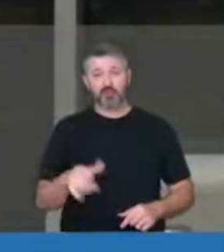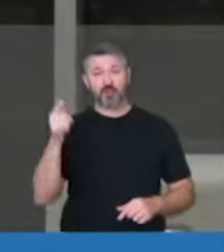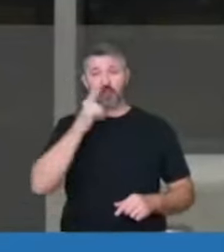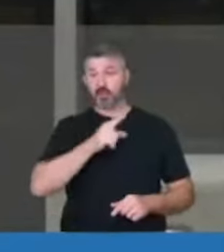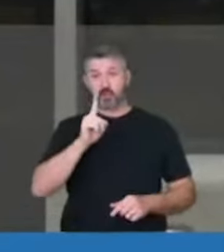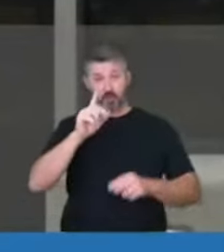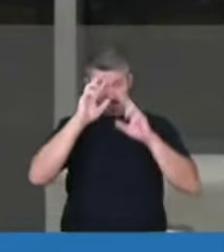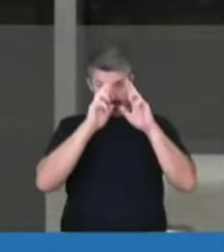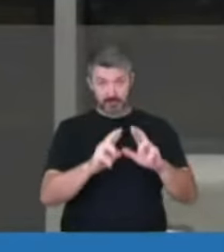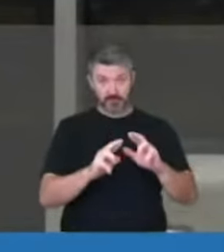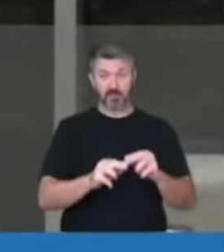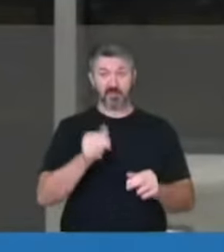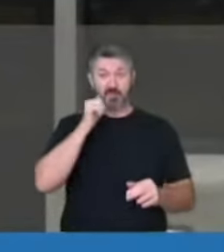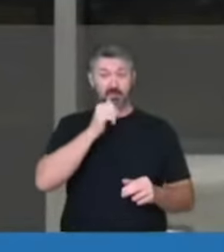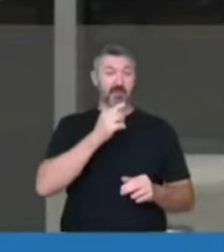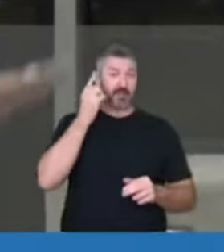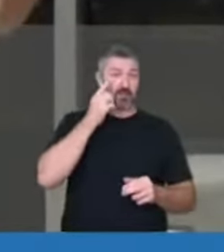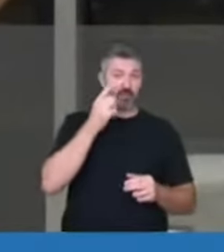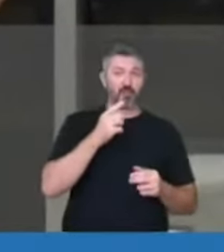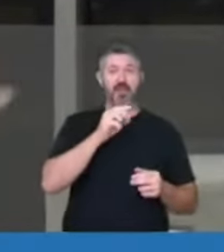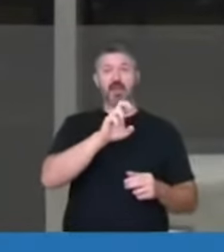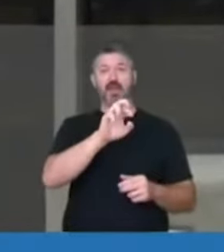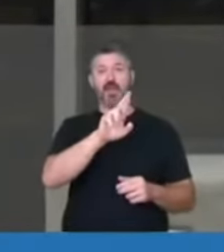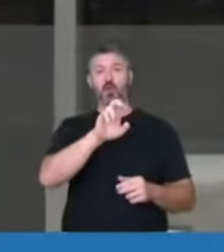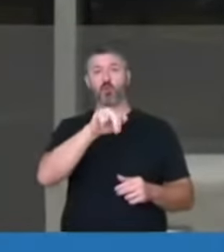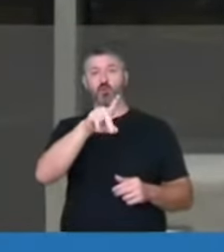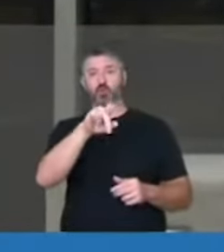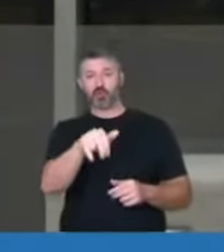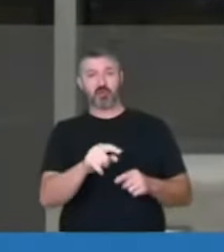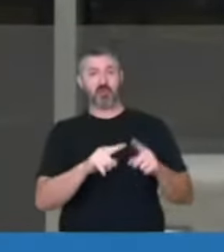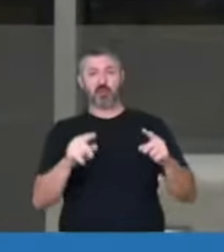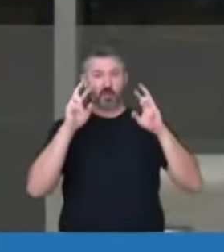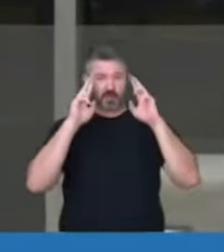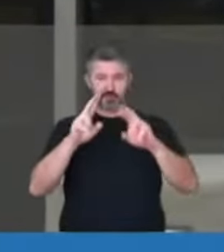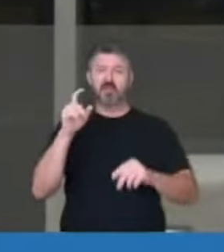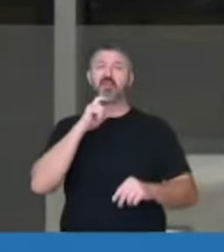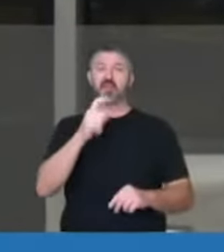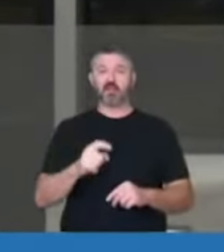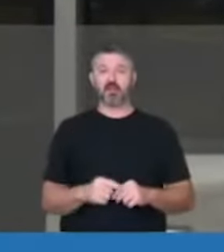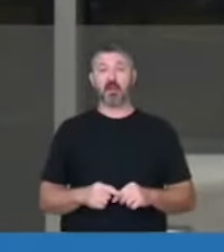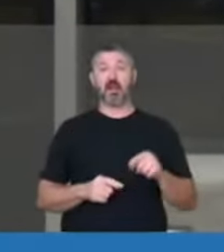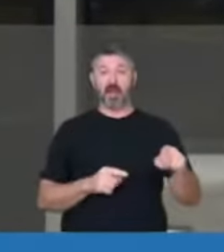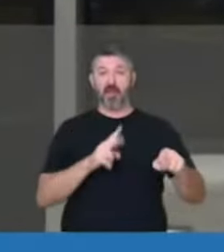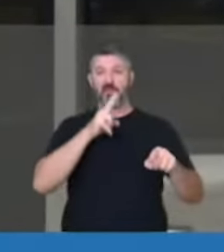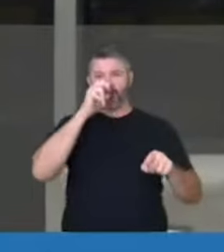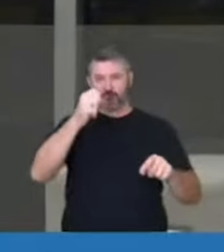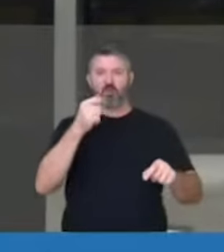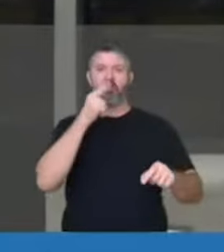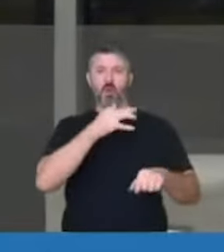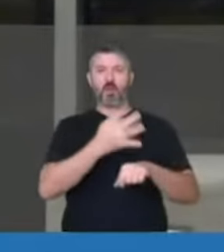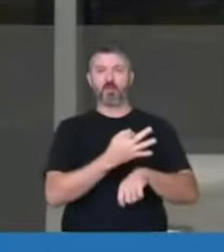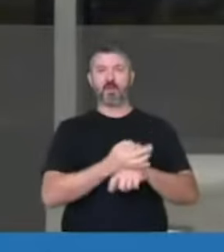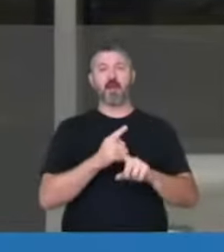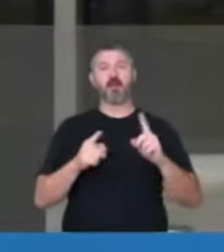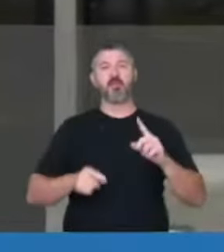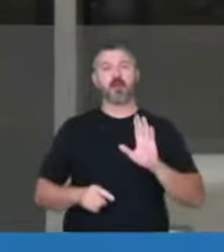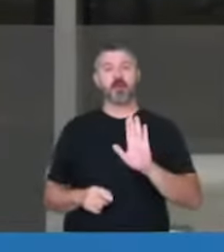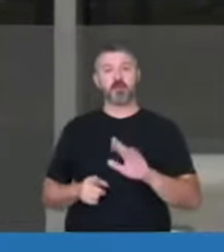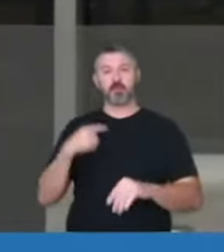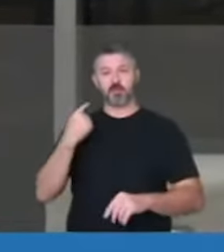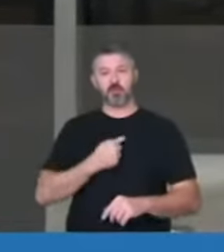respeitar nem a deputada Luísa, mas também não respeitar ninguém. sairá forte, agora, nós não podemos